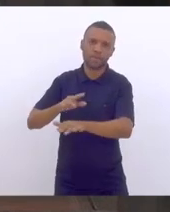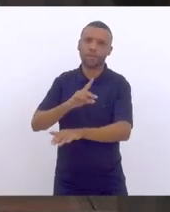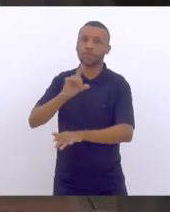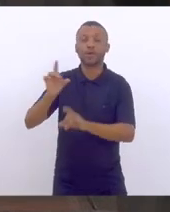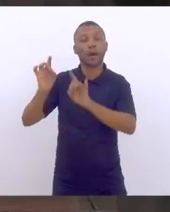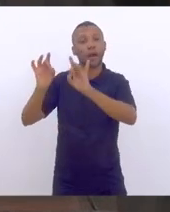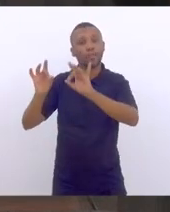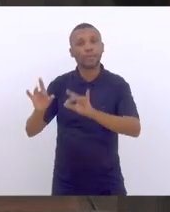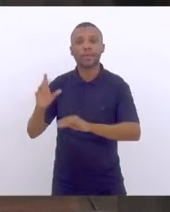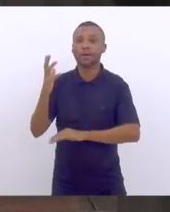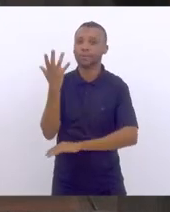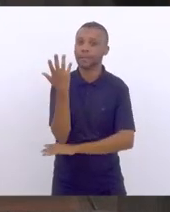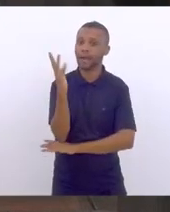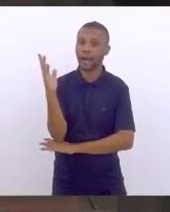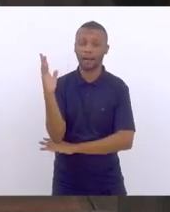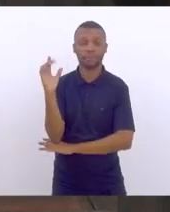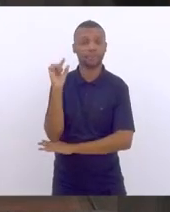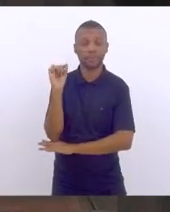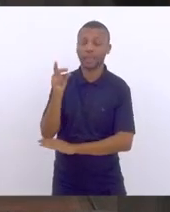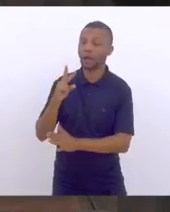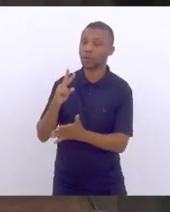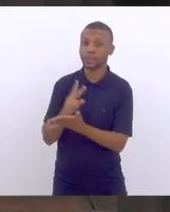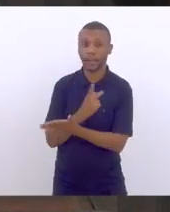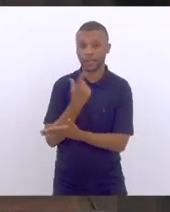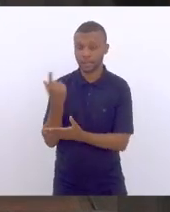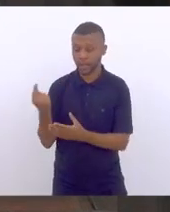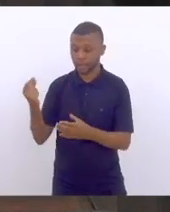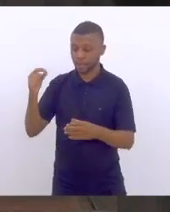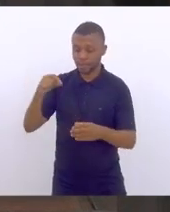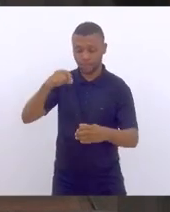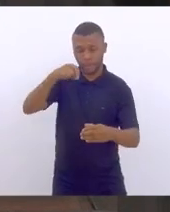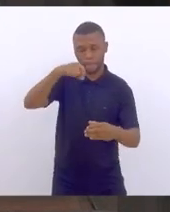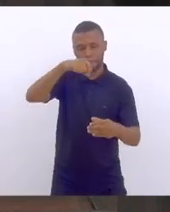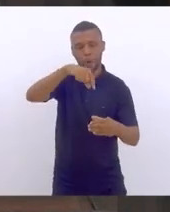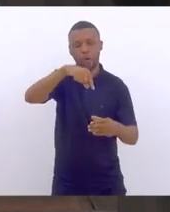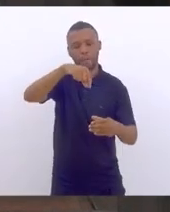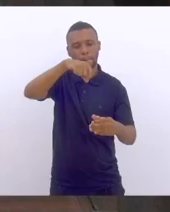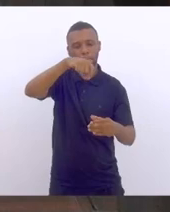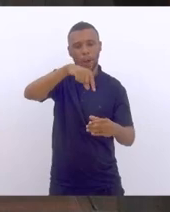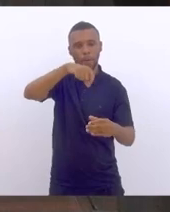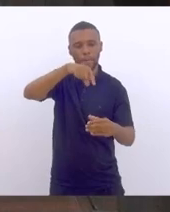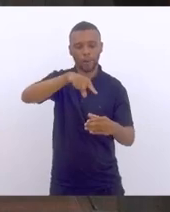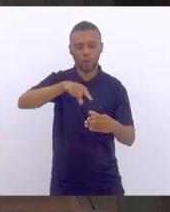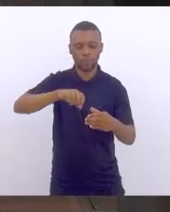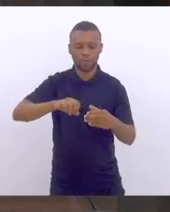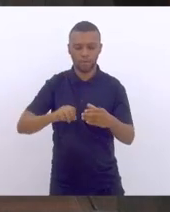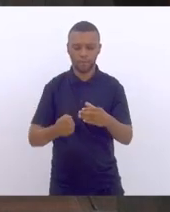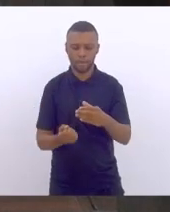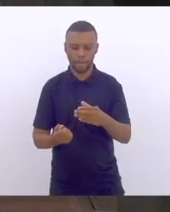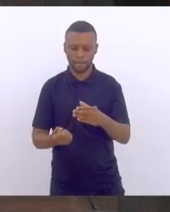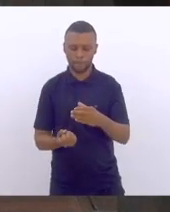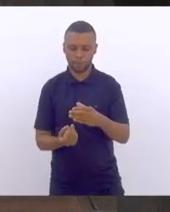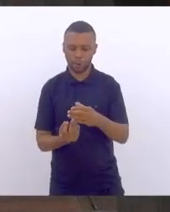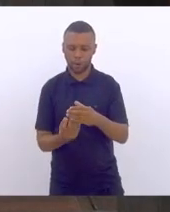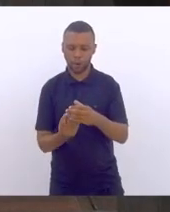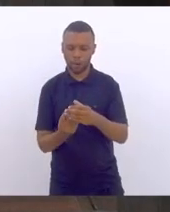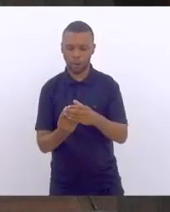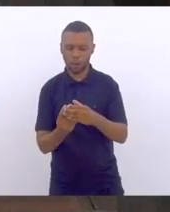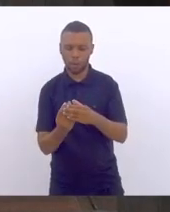plantar as sementes, seguramente elas vão crescer com